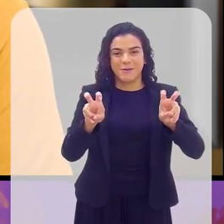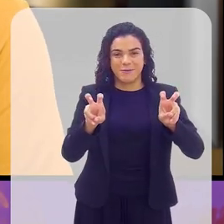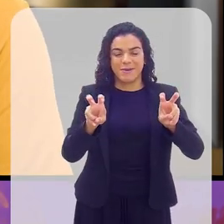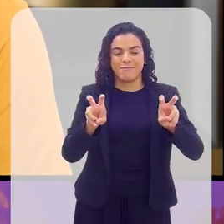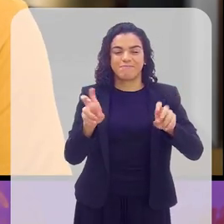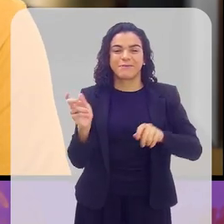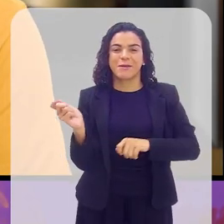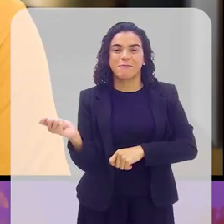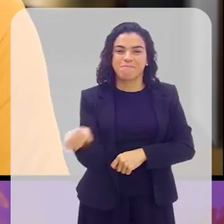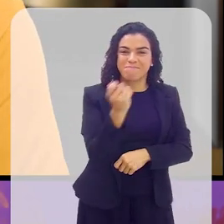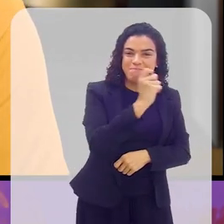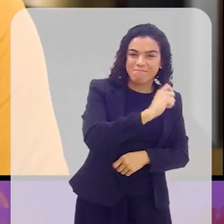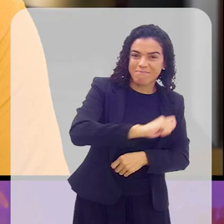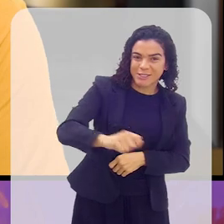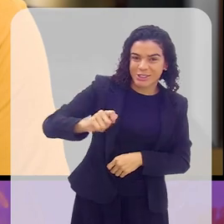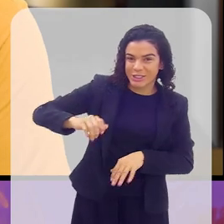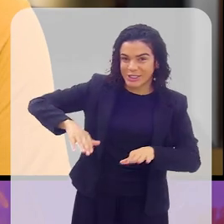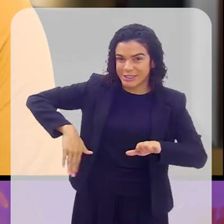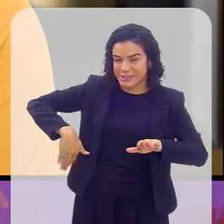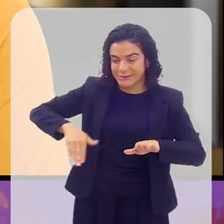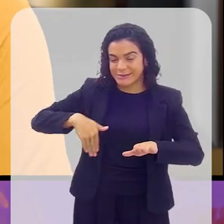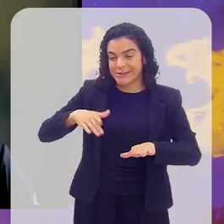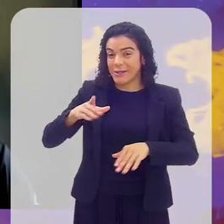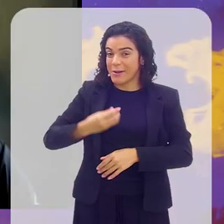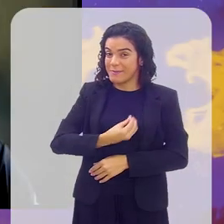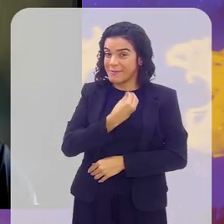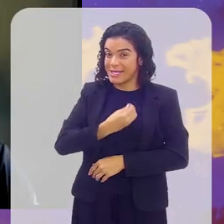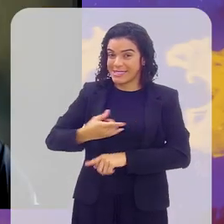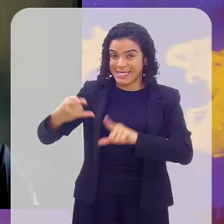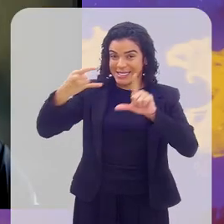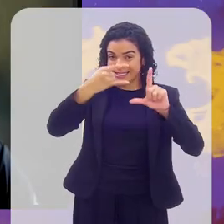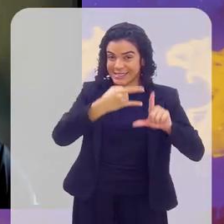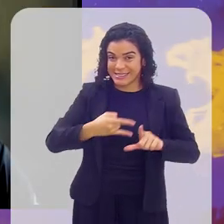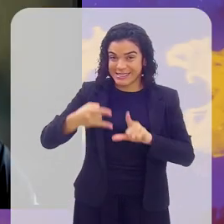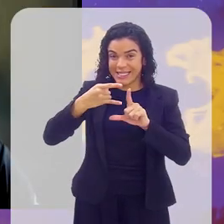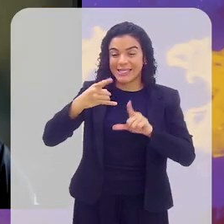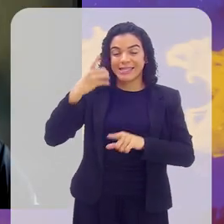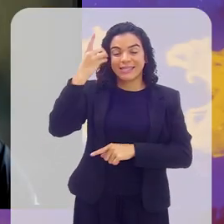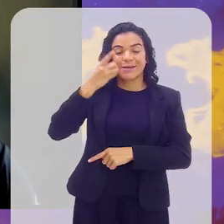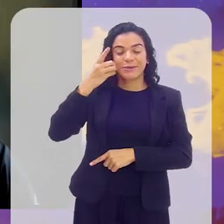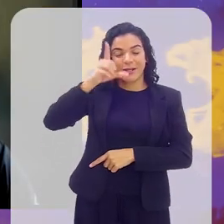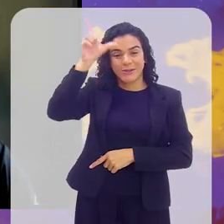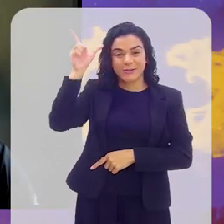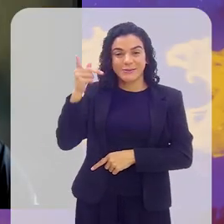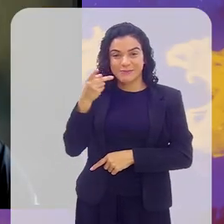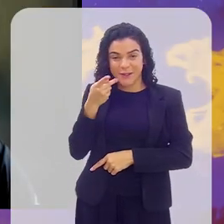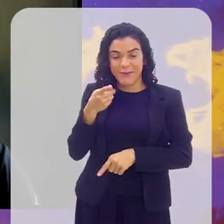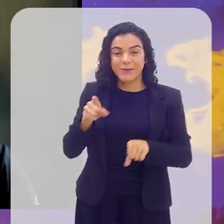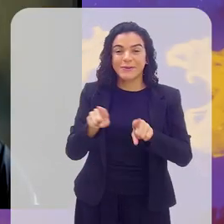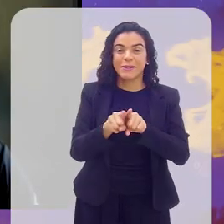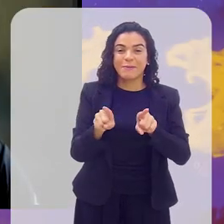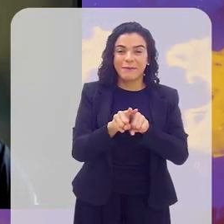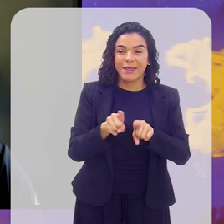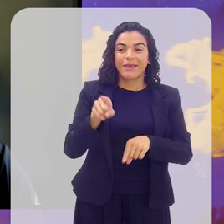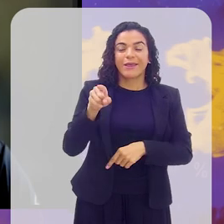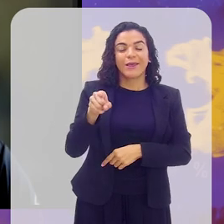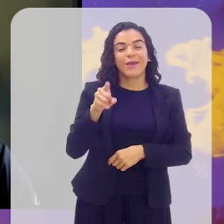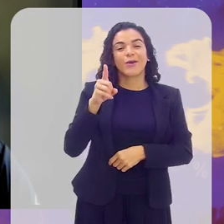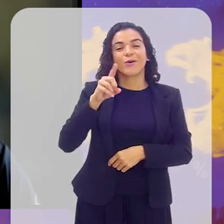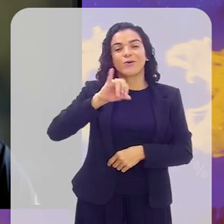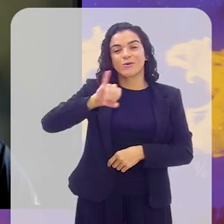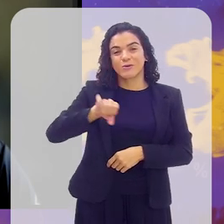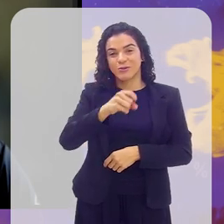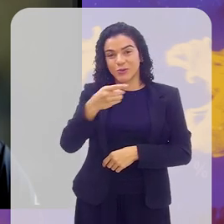Esportiva com o tema o bit-tênis. E nós contamos com a presença do deputado Luiz Paulo, João Numan, vice